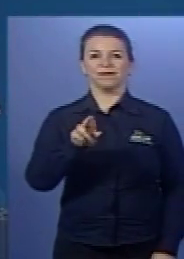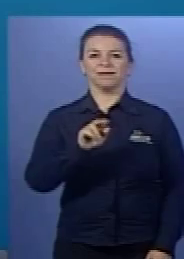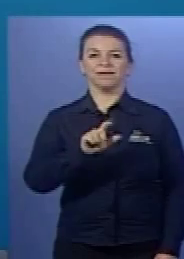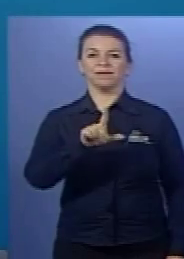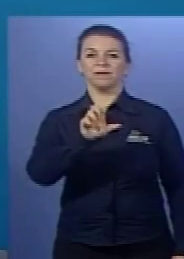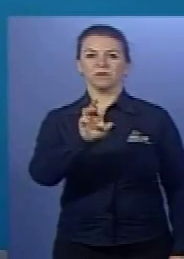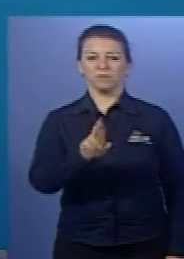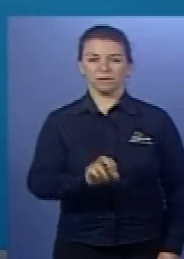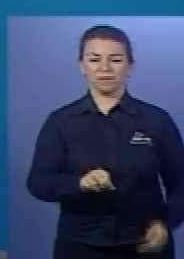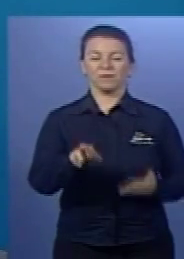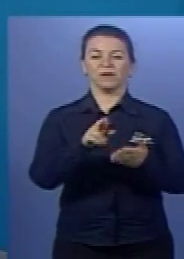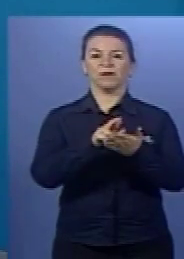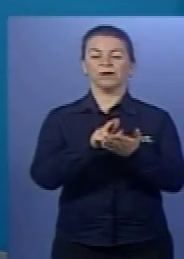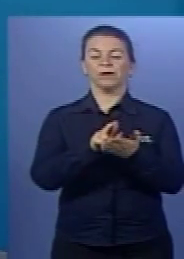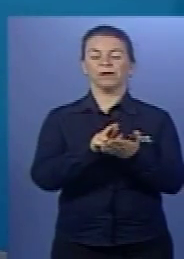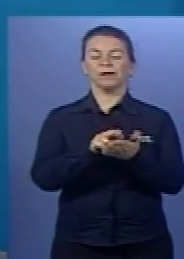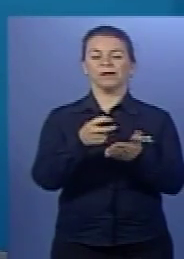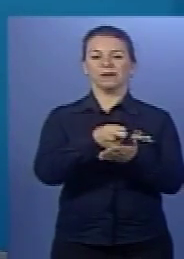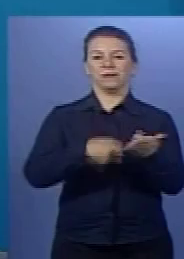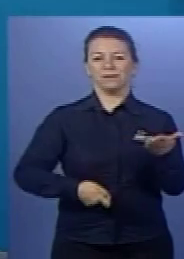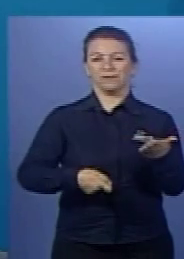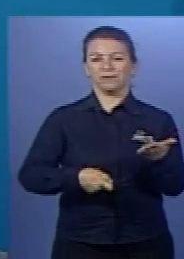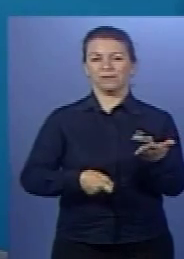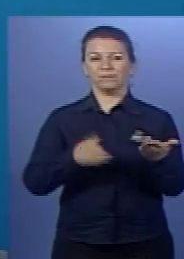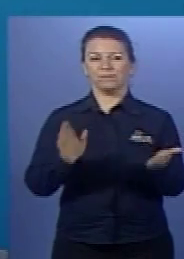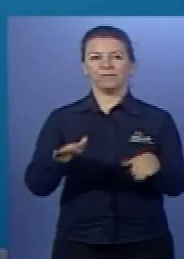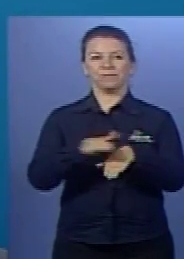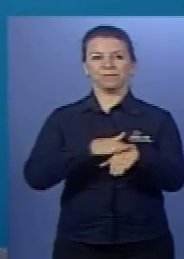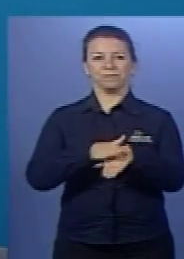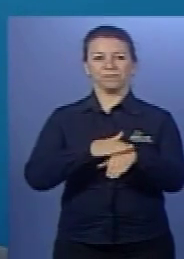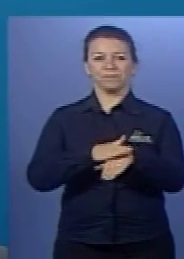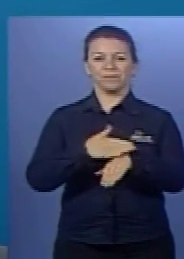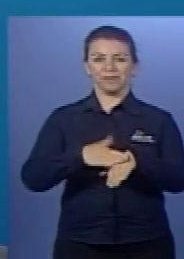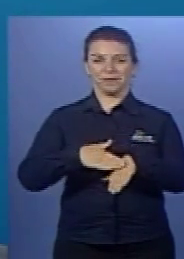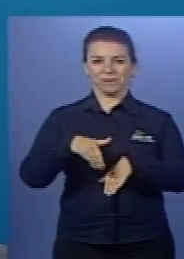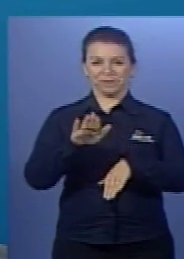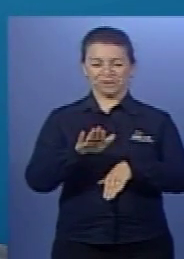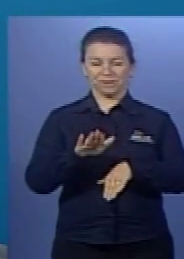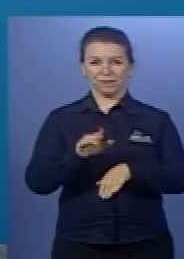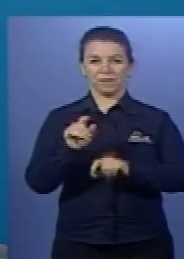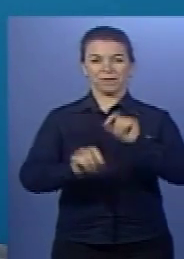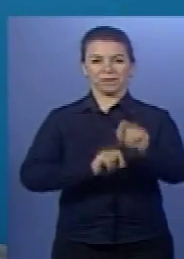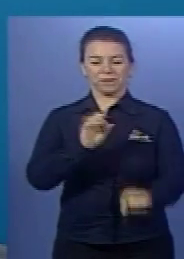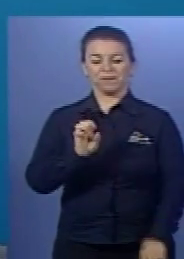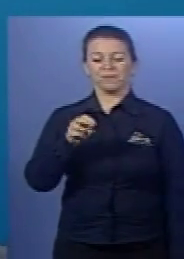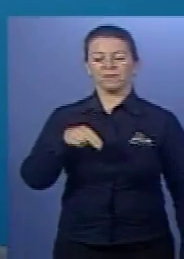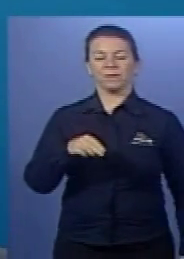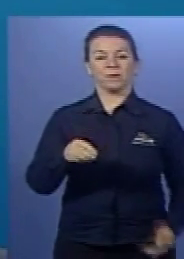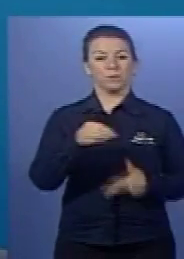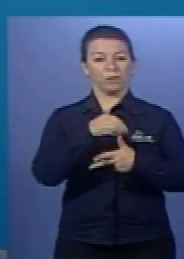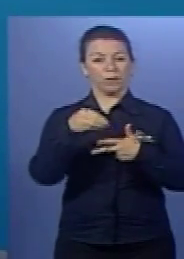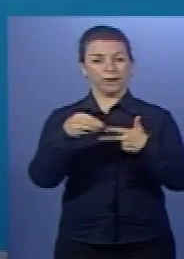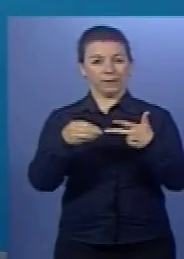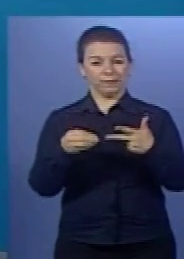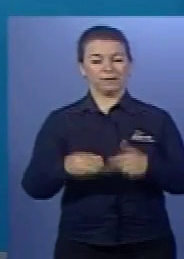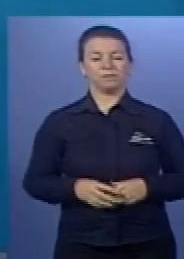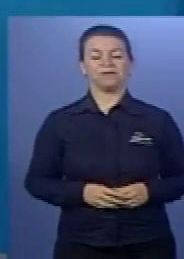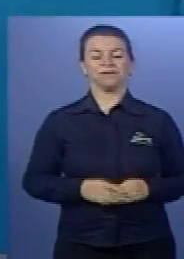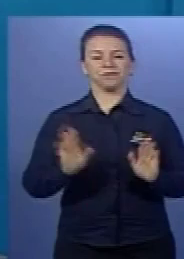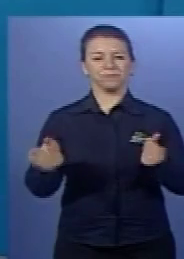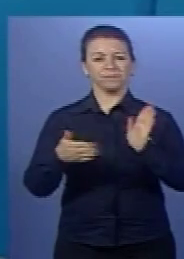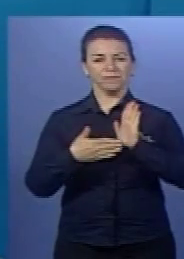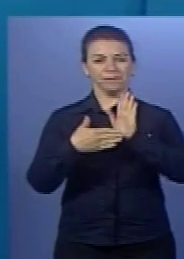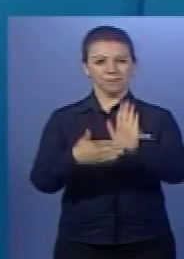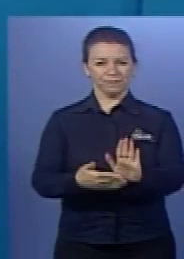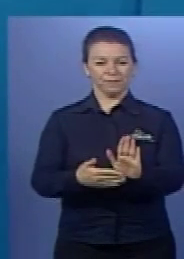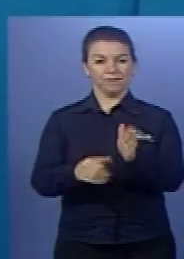redação. Estamos aqui para bater mais um papo sobre o Enem, beleza? Acompanhe comigo e vamos